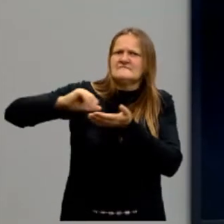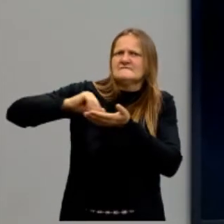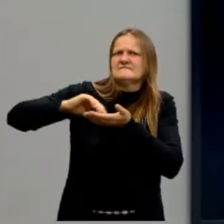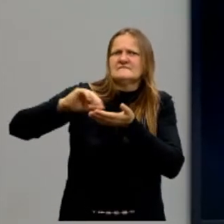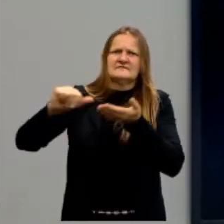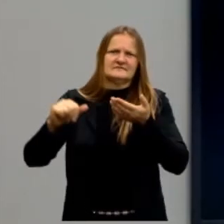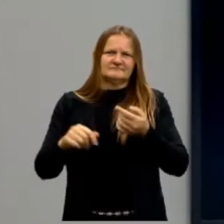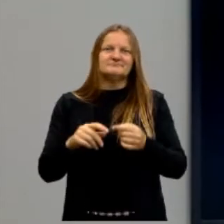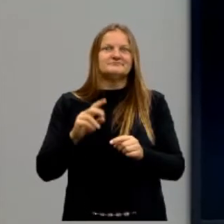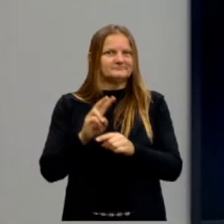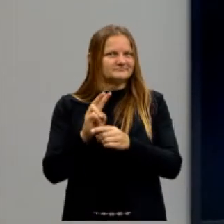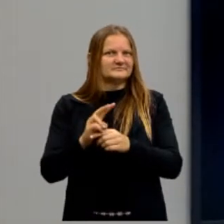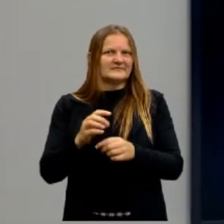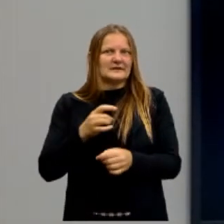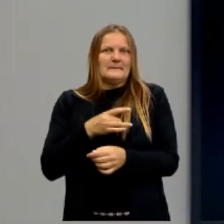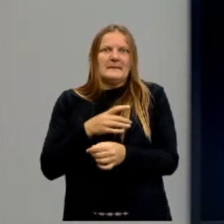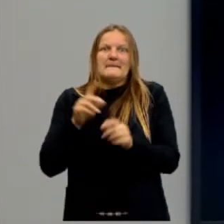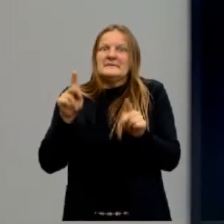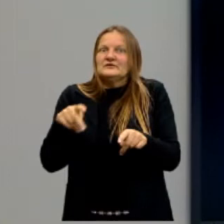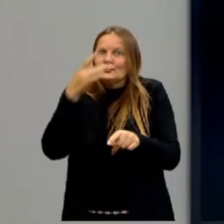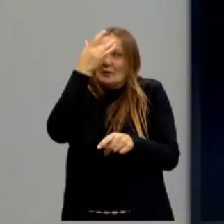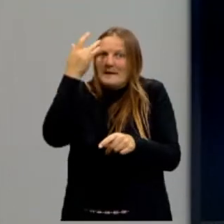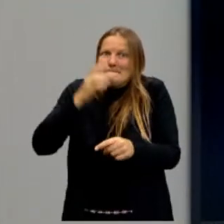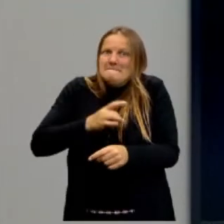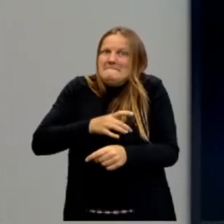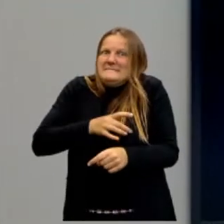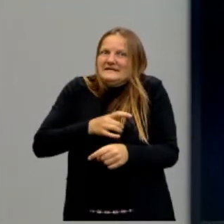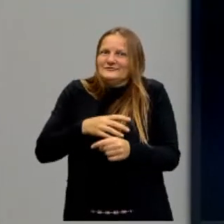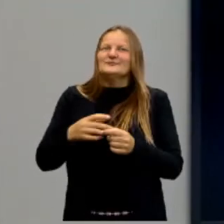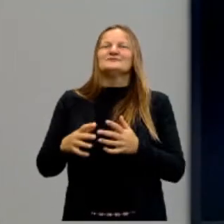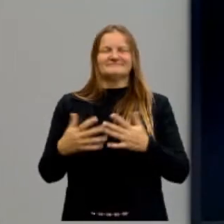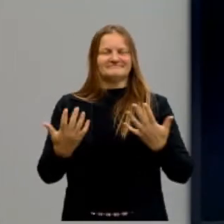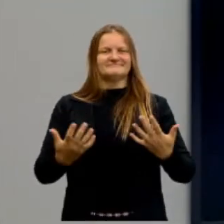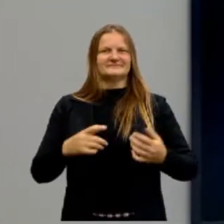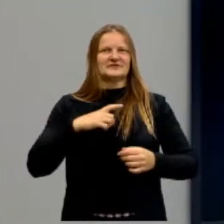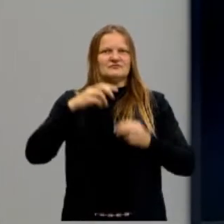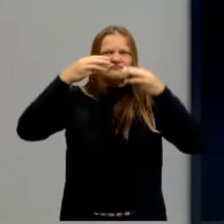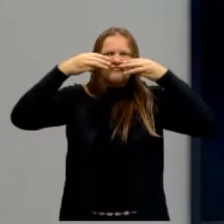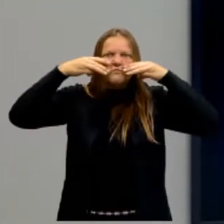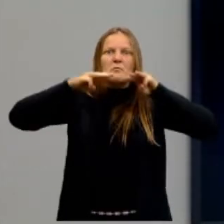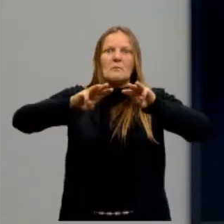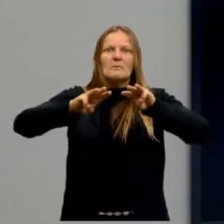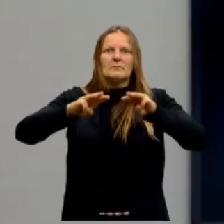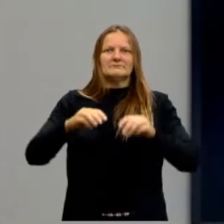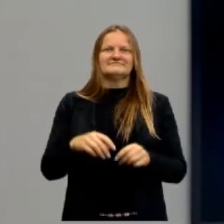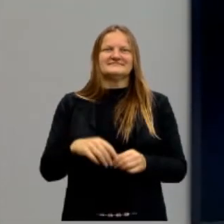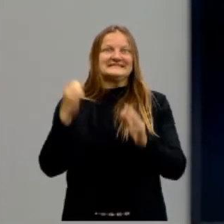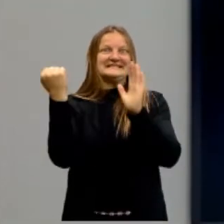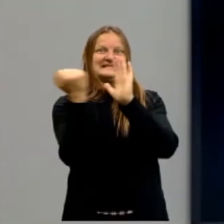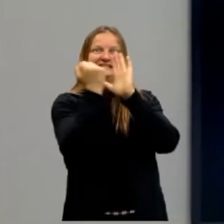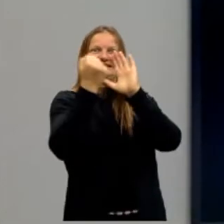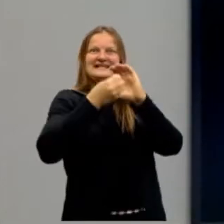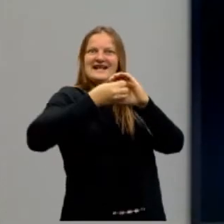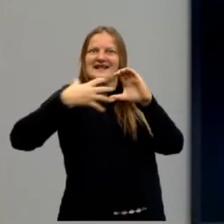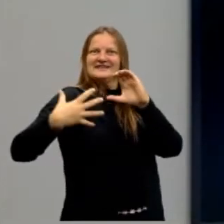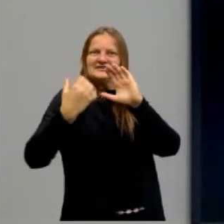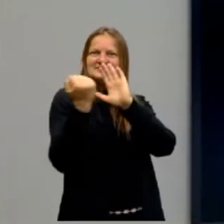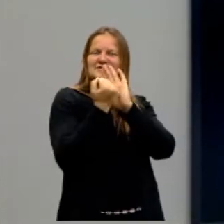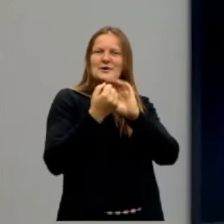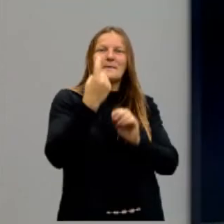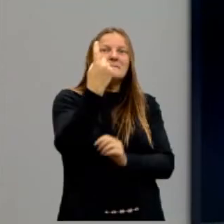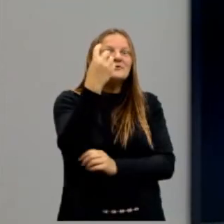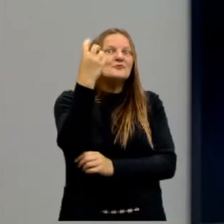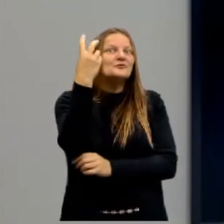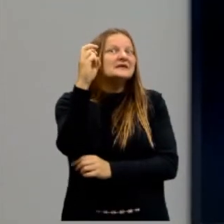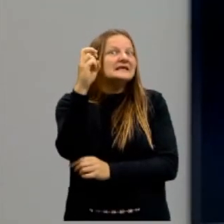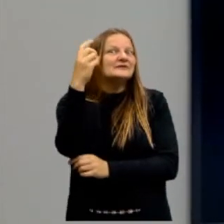colar. Então seja amado e temido. Perceberam como a coisa bem Maquiavel, apesar do ano ser de 1513, a obra é